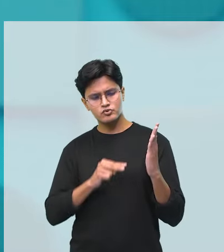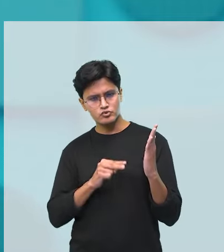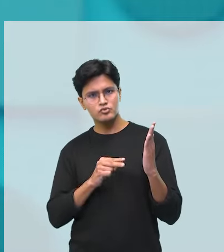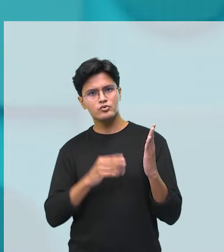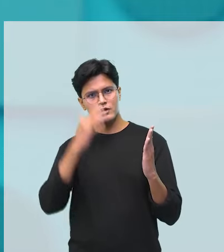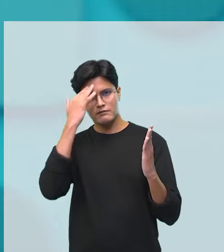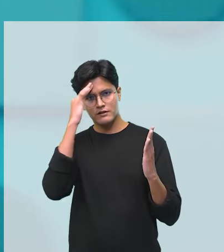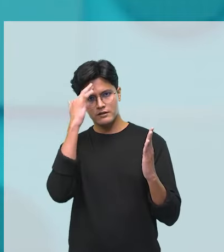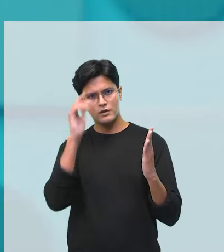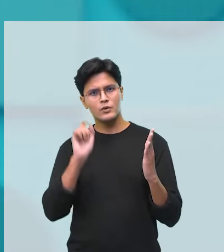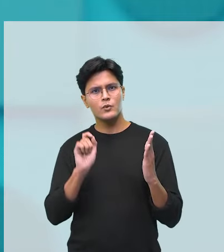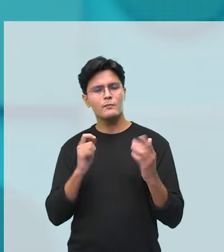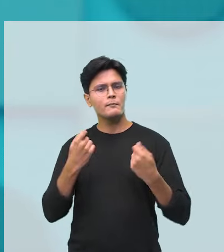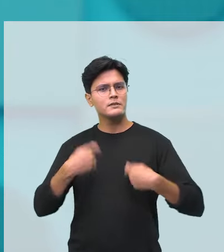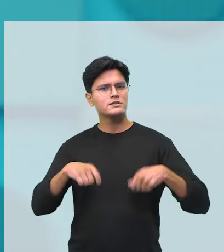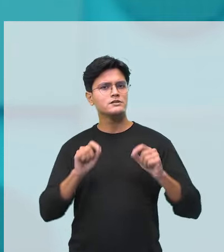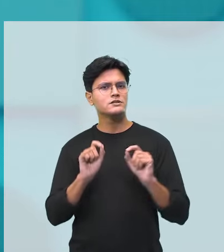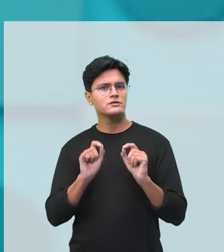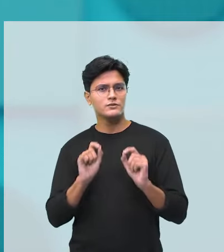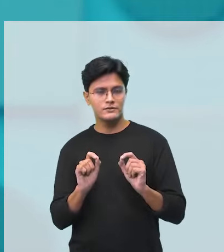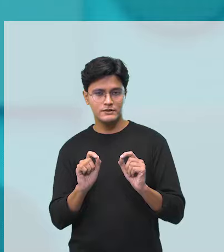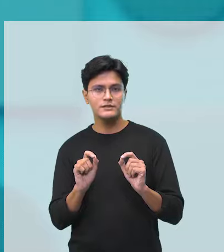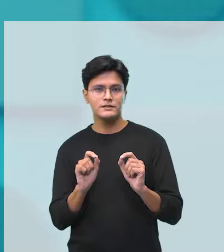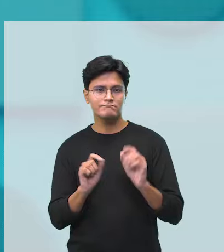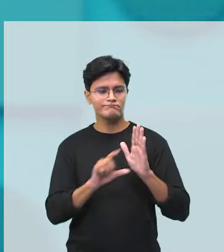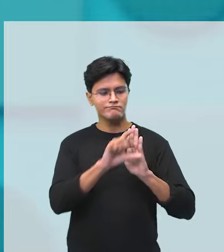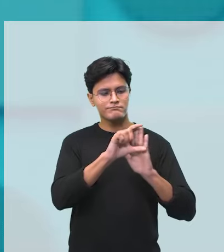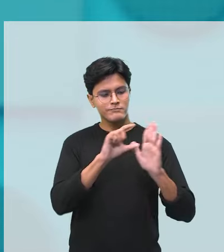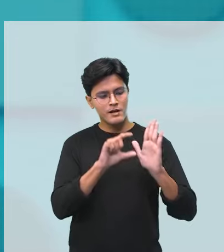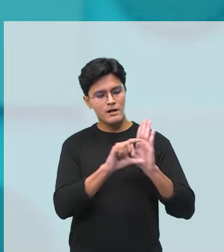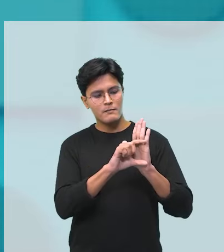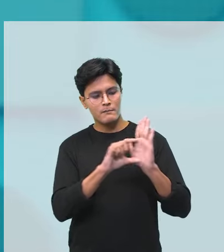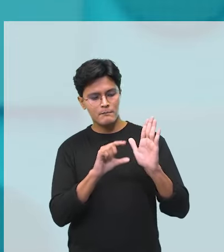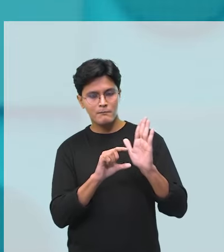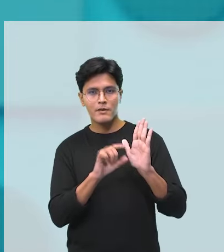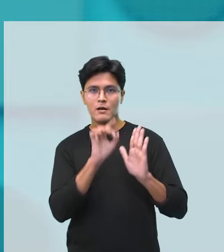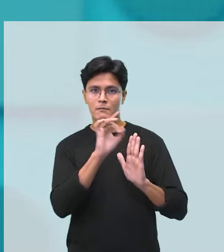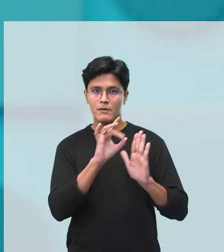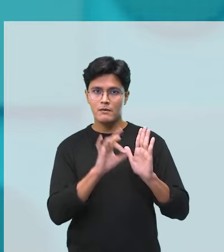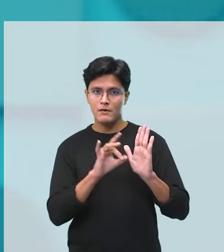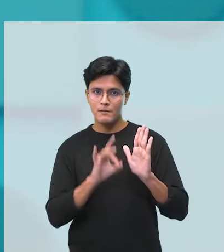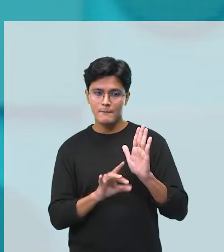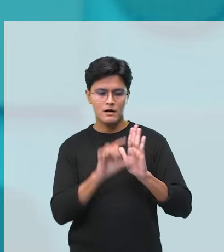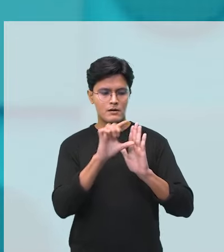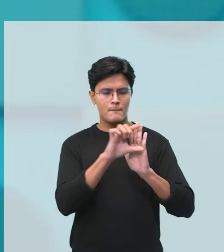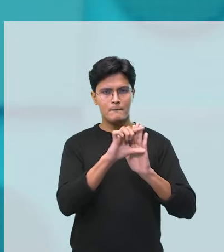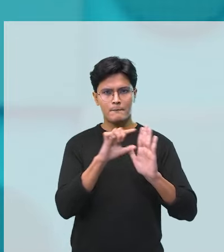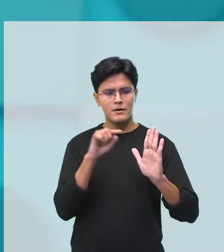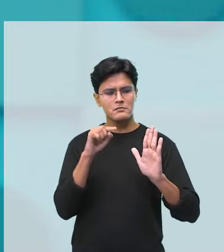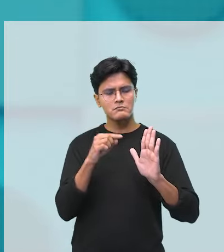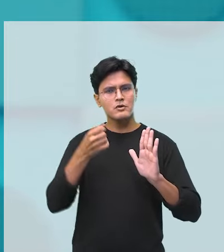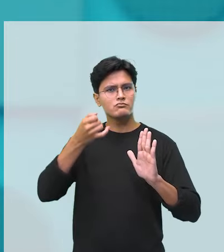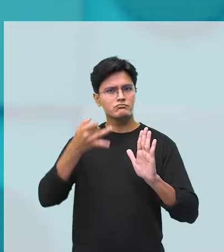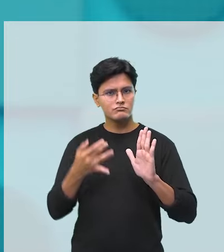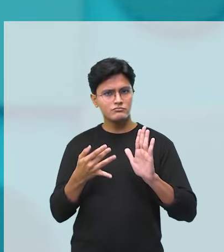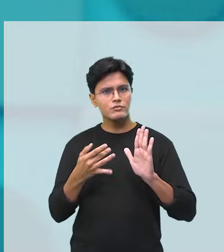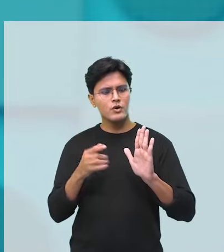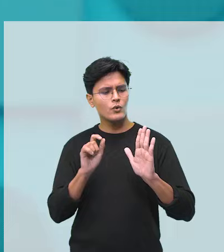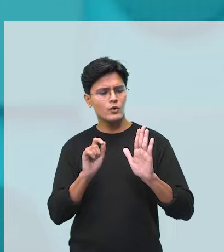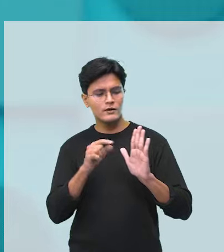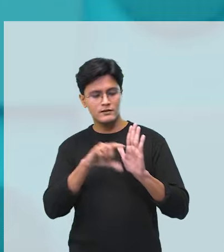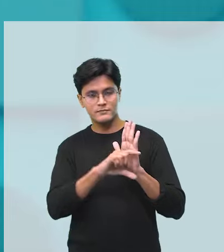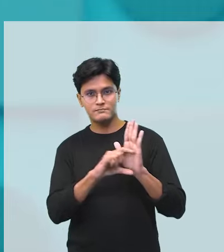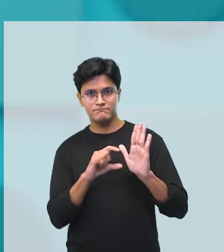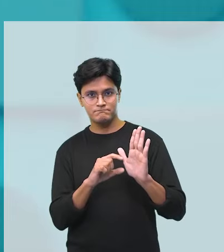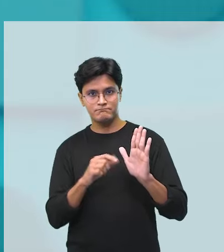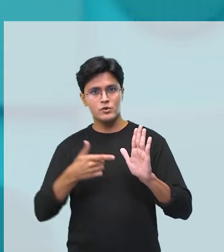precisa, às vezes, o que? Separar o texto de acordo com seus parágrafos. O será que o primeiro parágrafo ia dizer? O segundo,